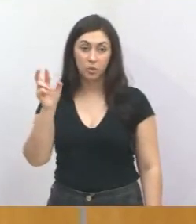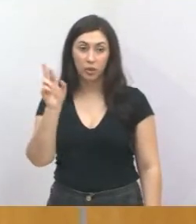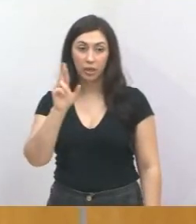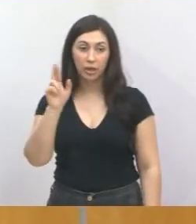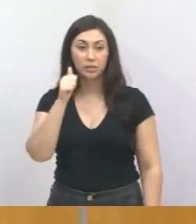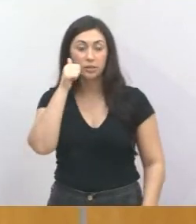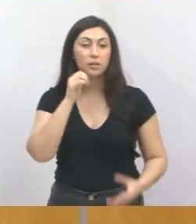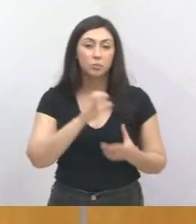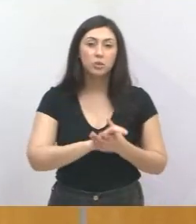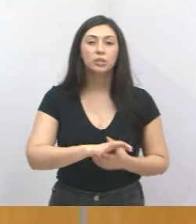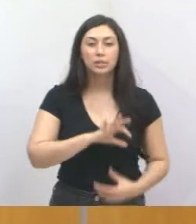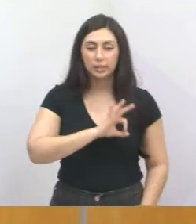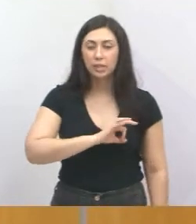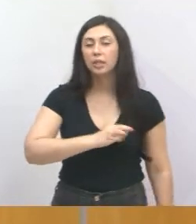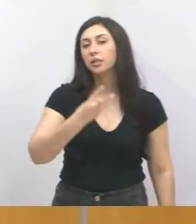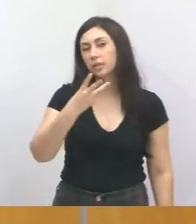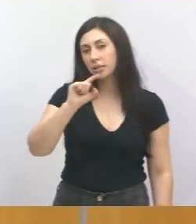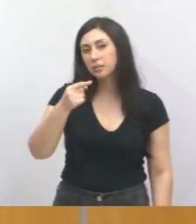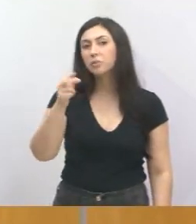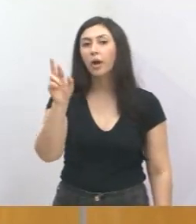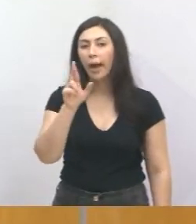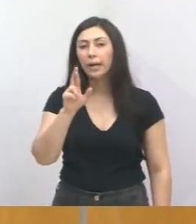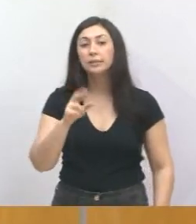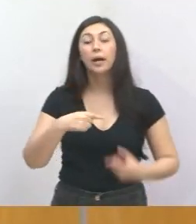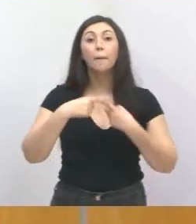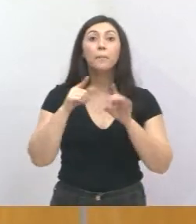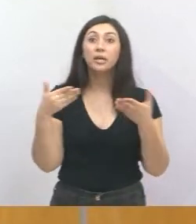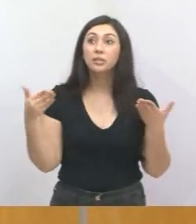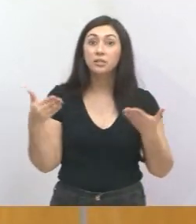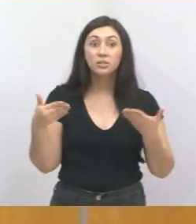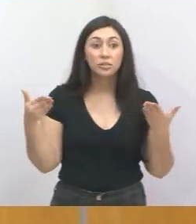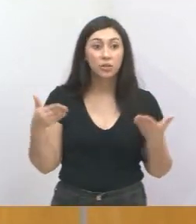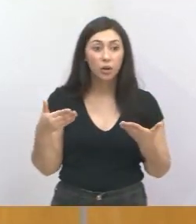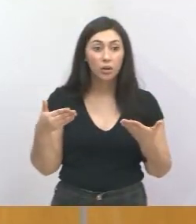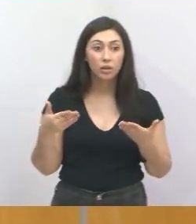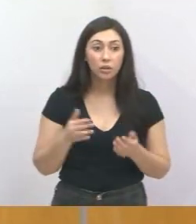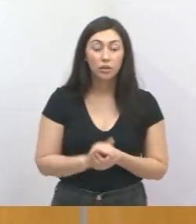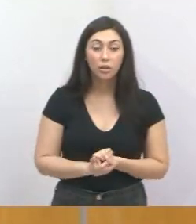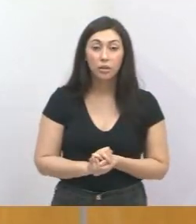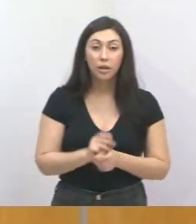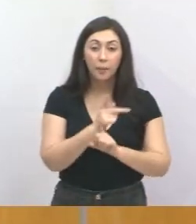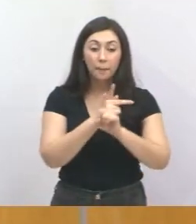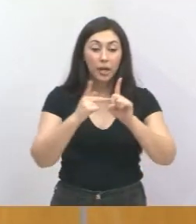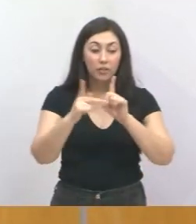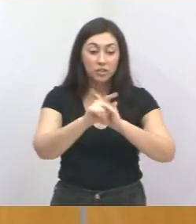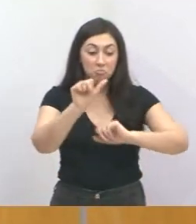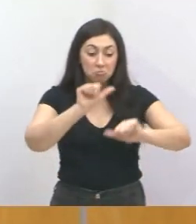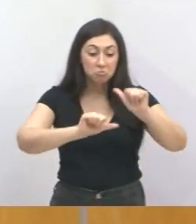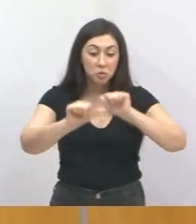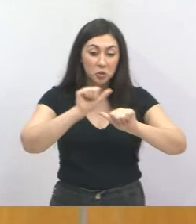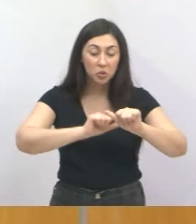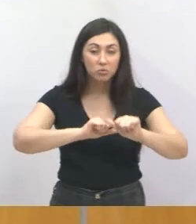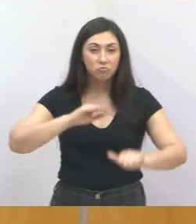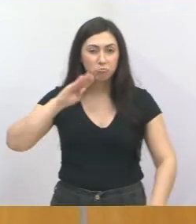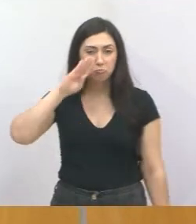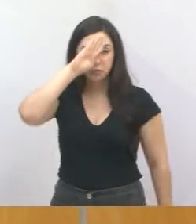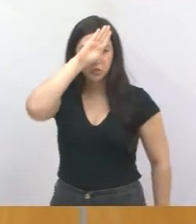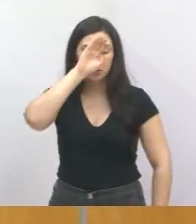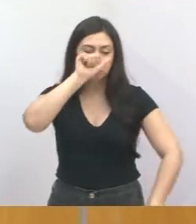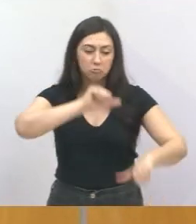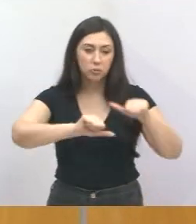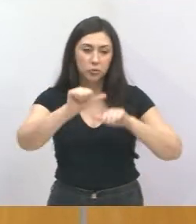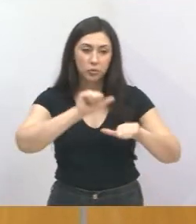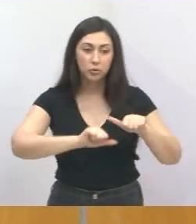o conge recebia 3 mil reais. E agora, né? A reforma de Jair Bolsonaro, aqueles que